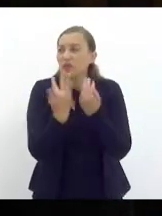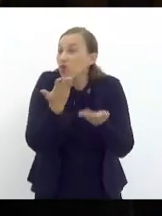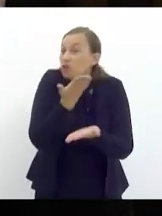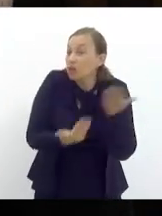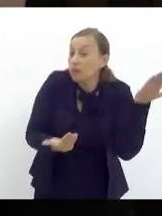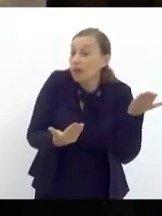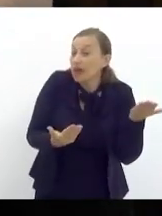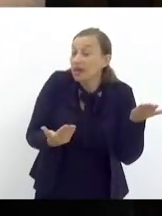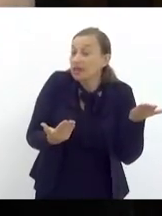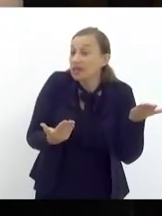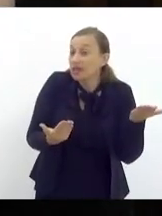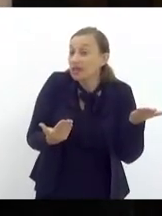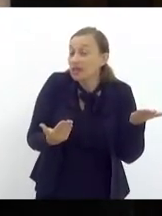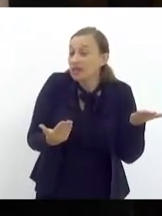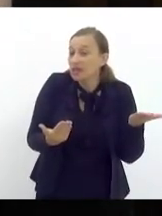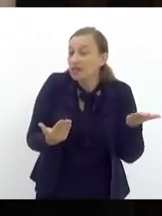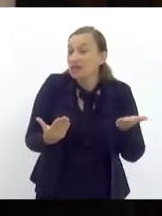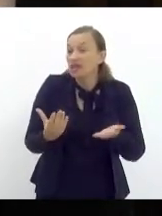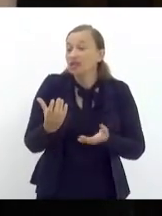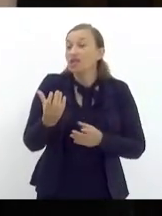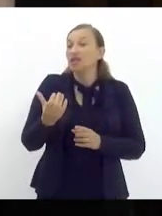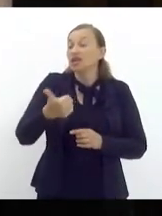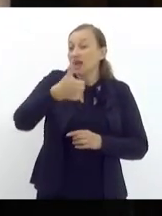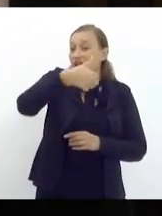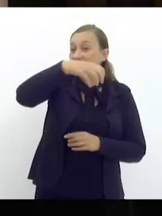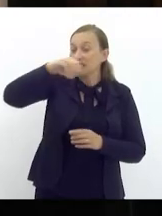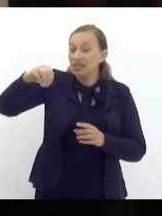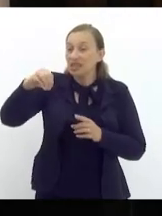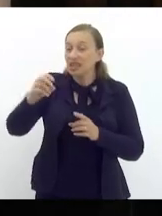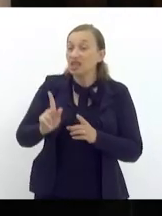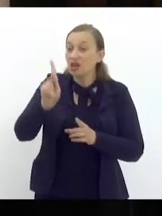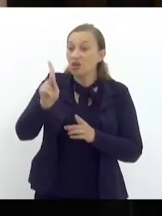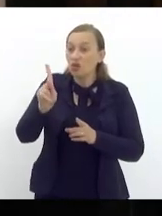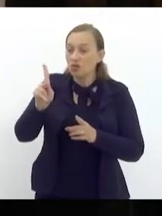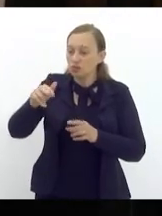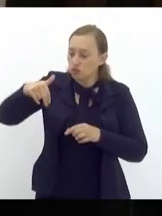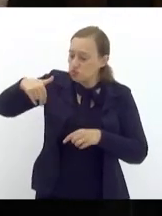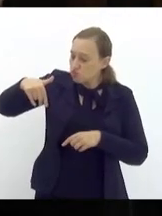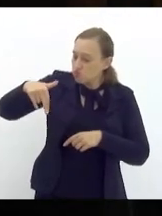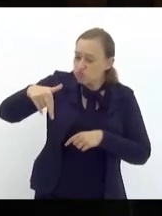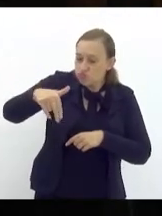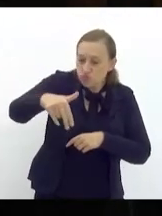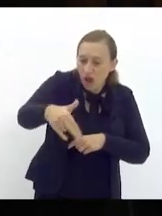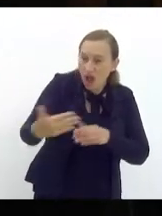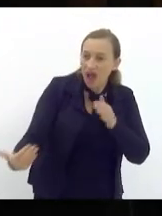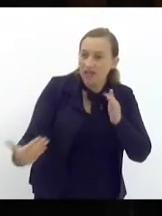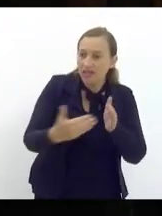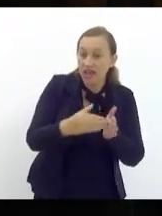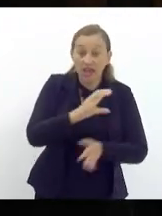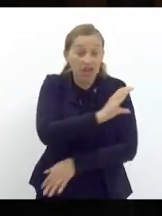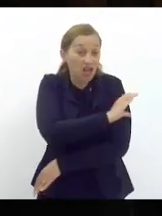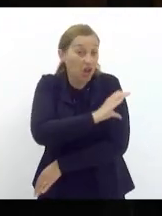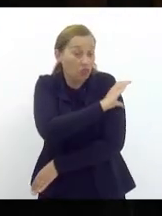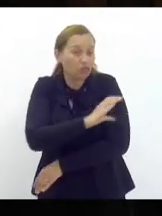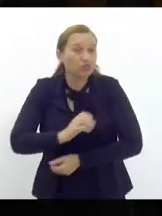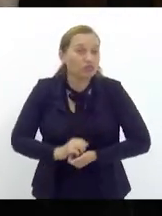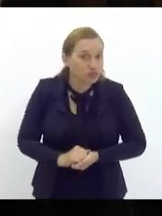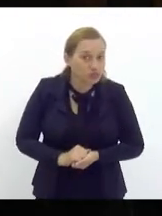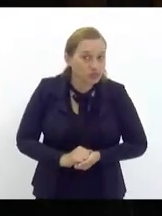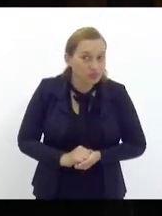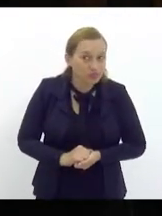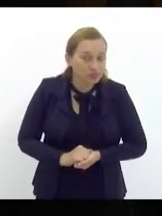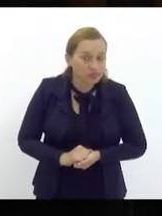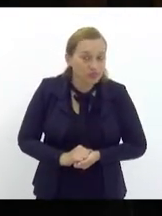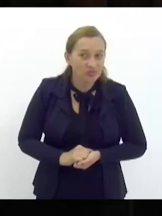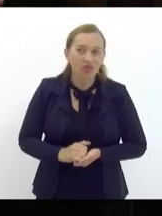querido tem que andar 100 quilômetros até campos até campos onde o EML está funcionando já não